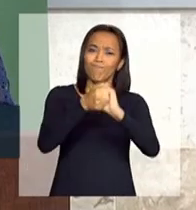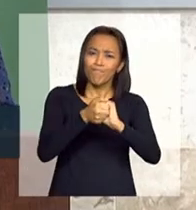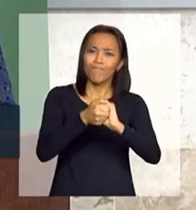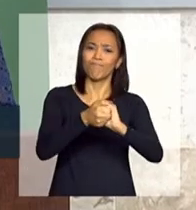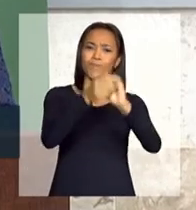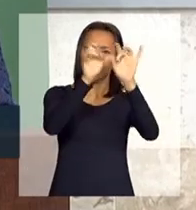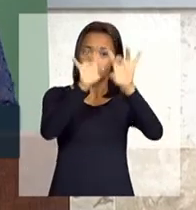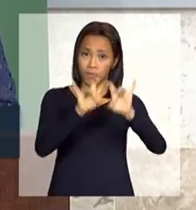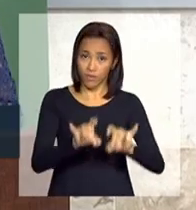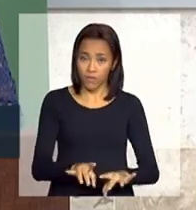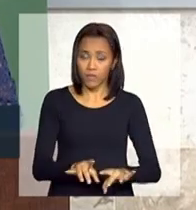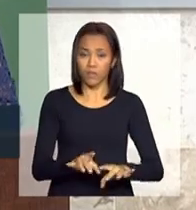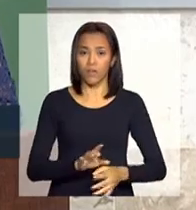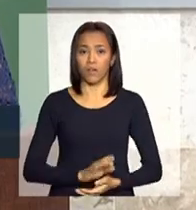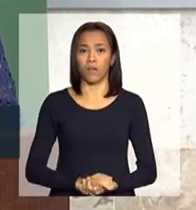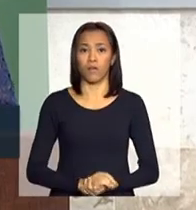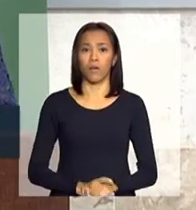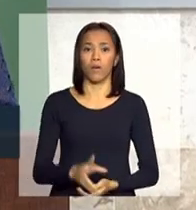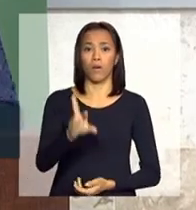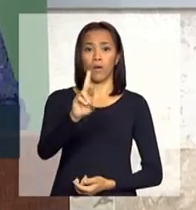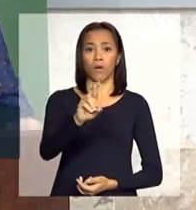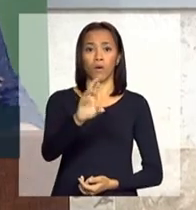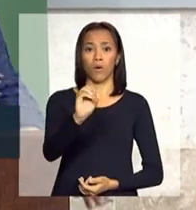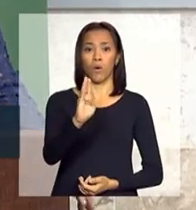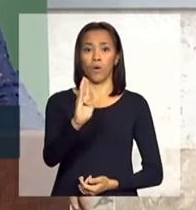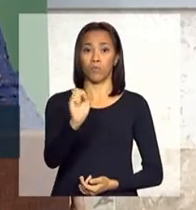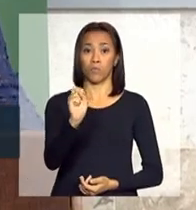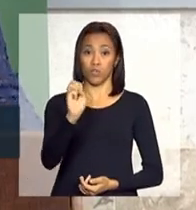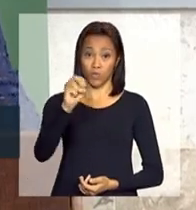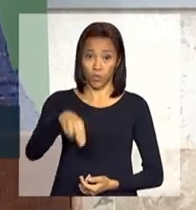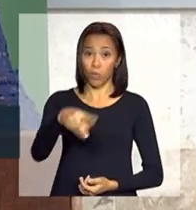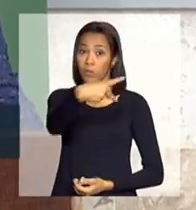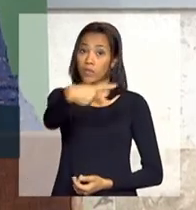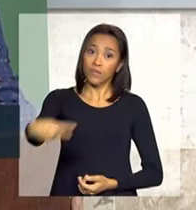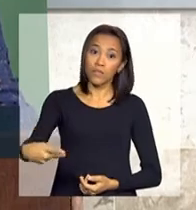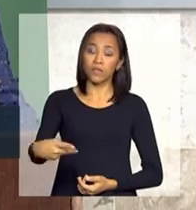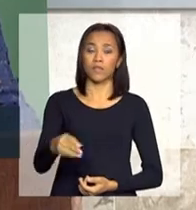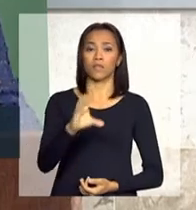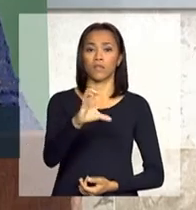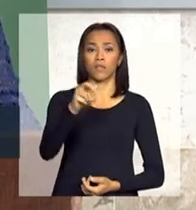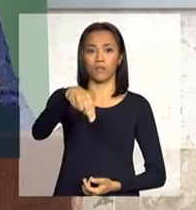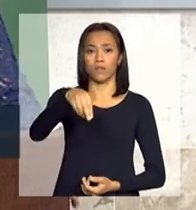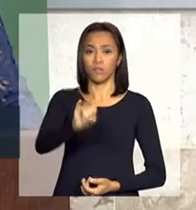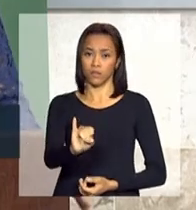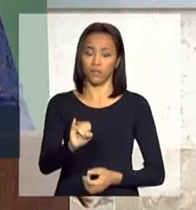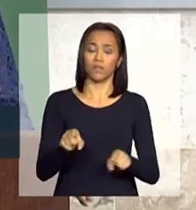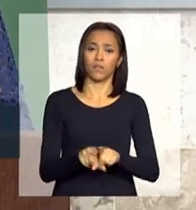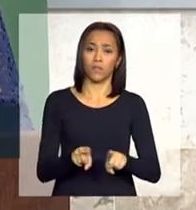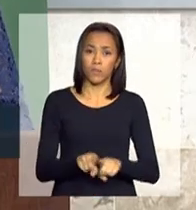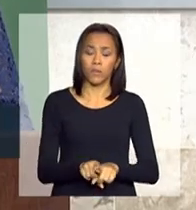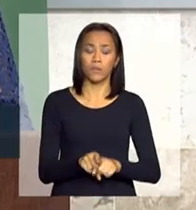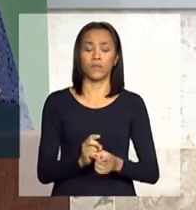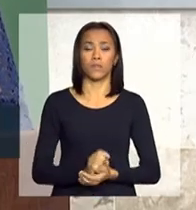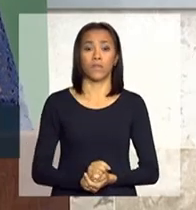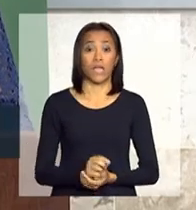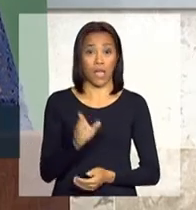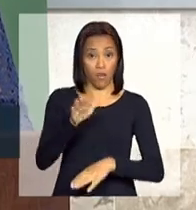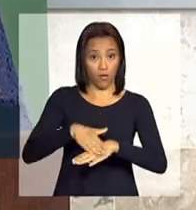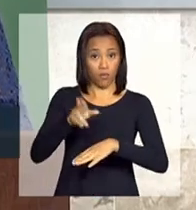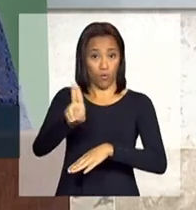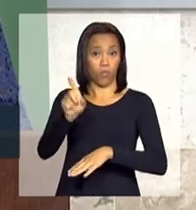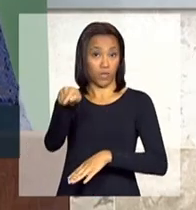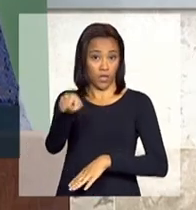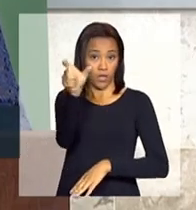ao Robson Andrade, presidente da CNI. Por meio do Robson, eu